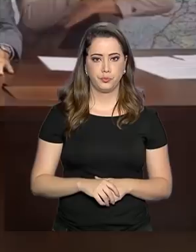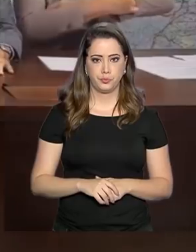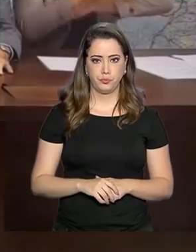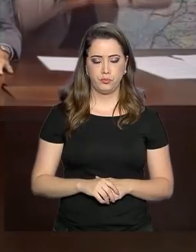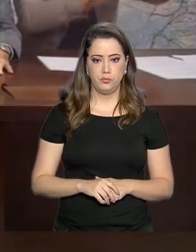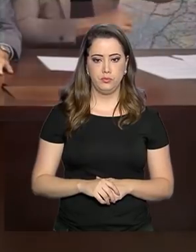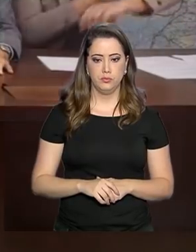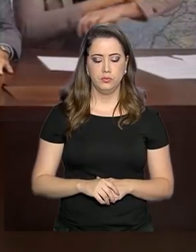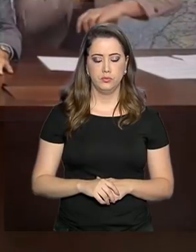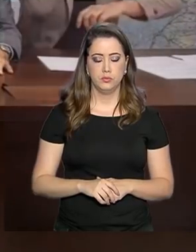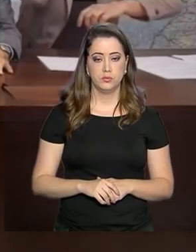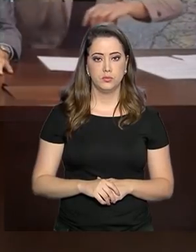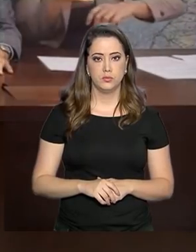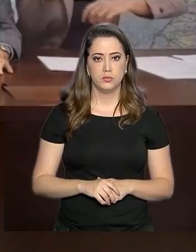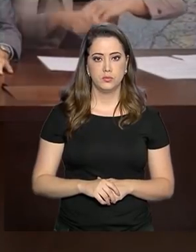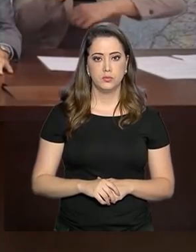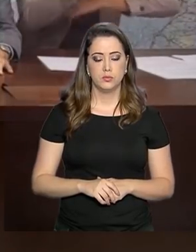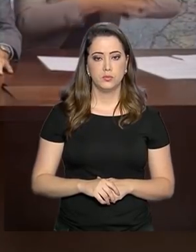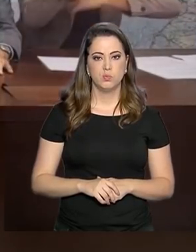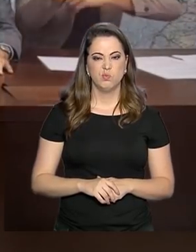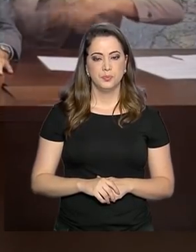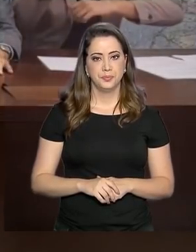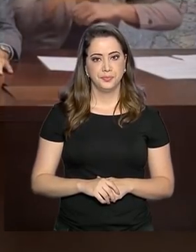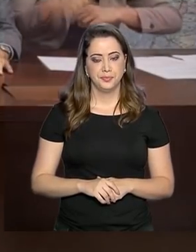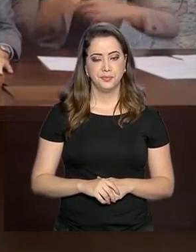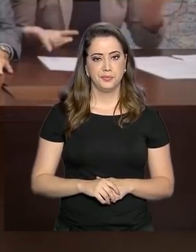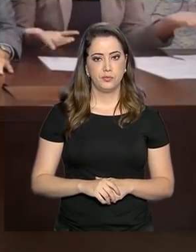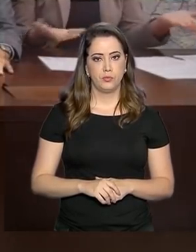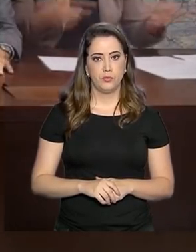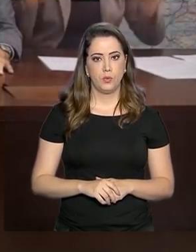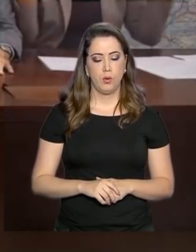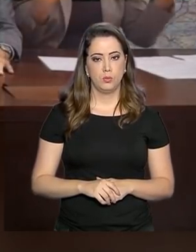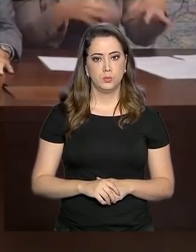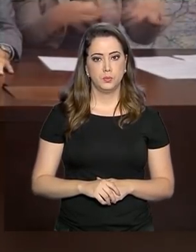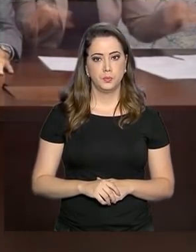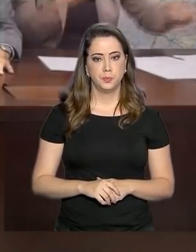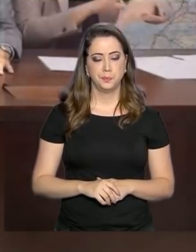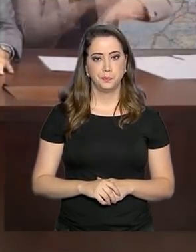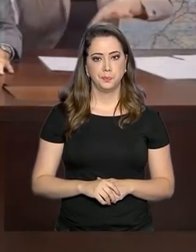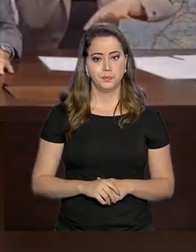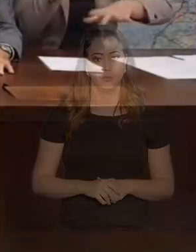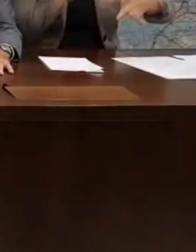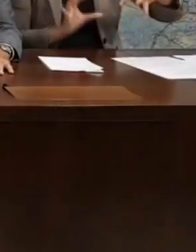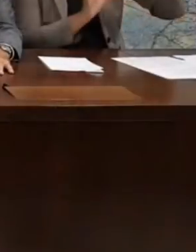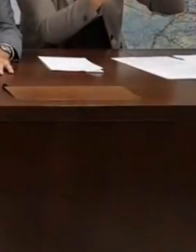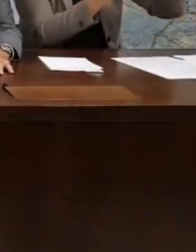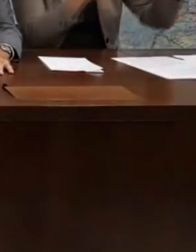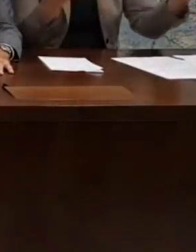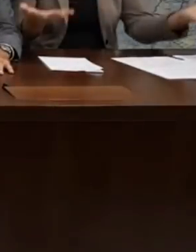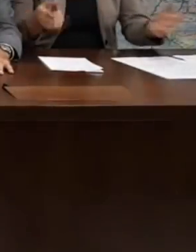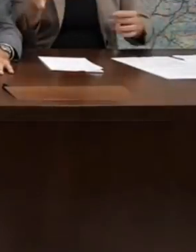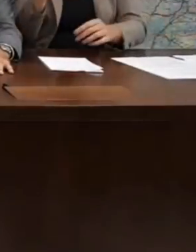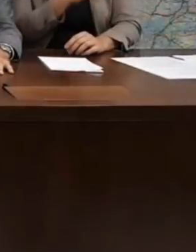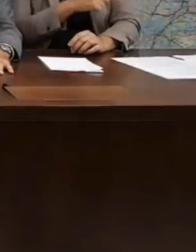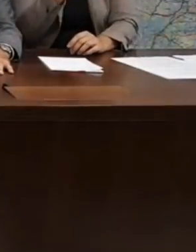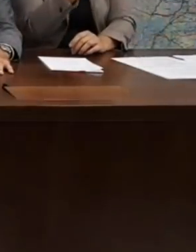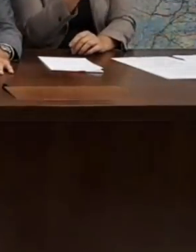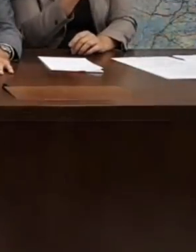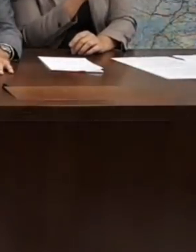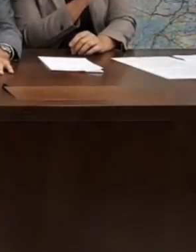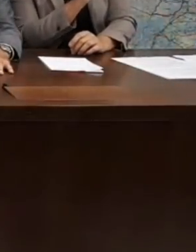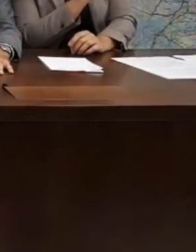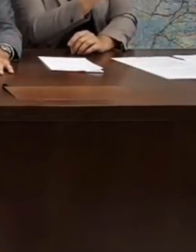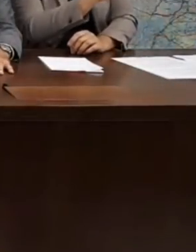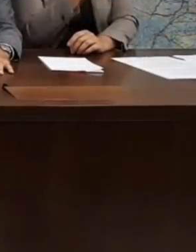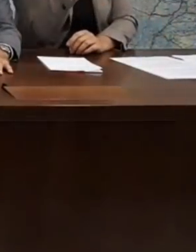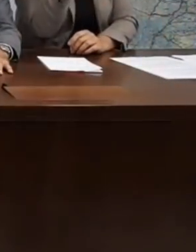Drasticamente é a dor. E o tempo também de tratamento, também diminui? É, diminui em um dia nas queimaduras de segundo grau e